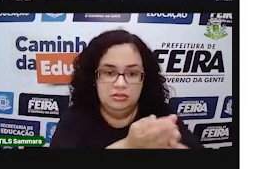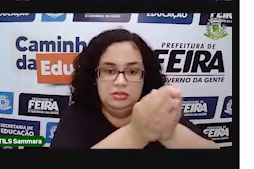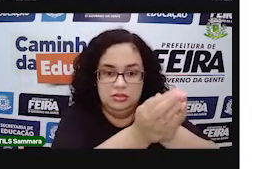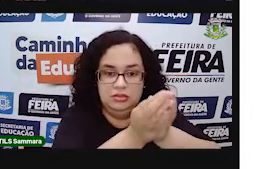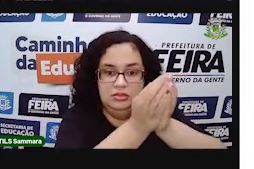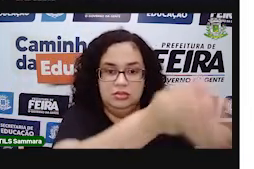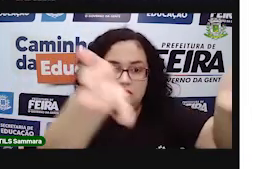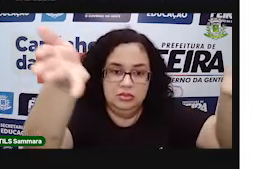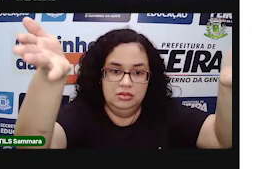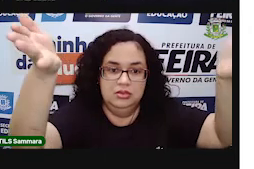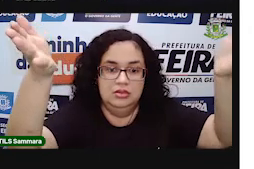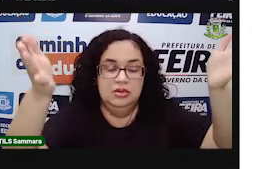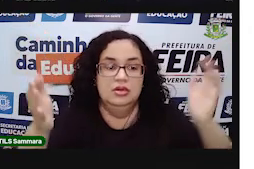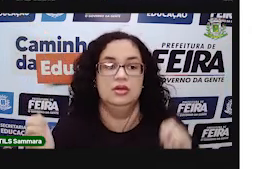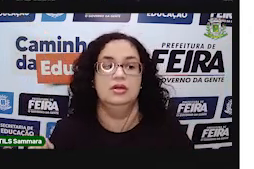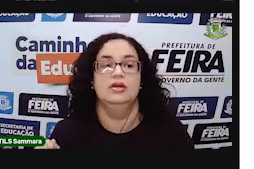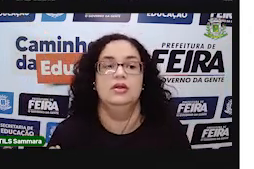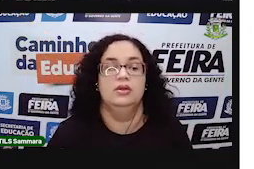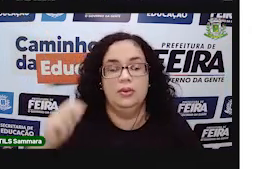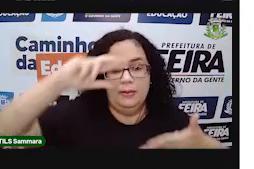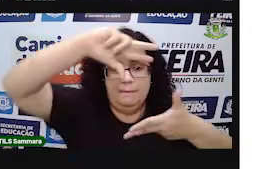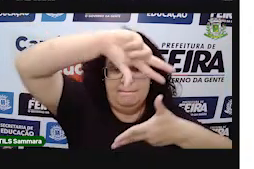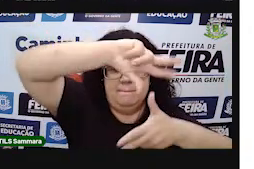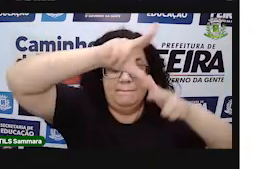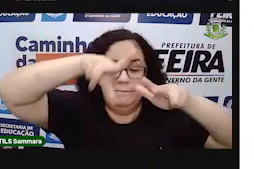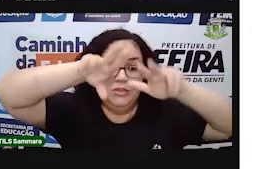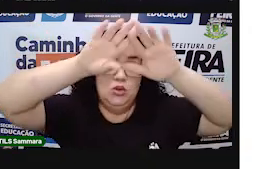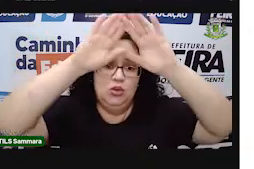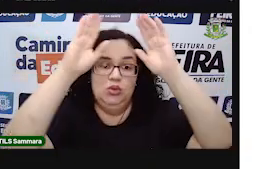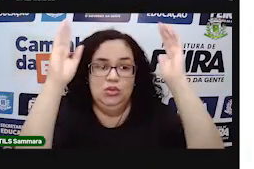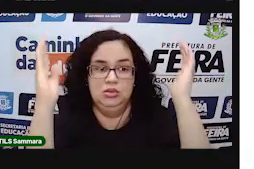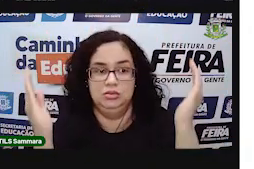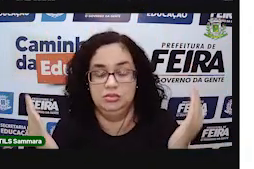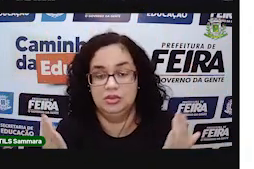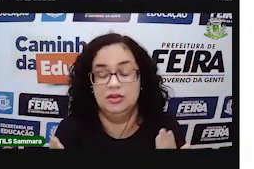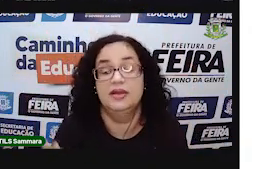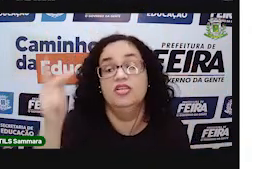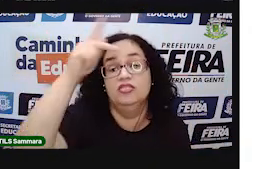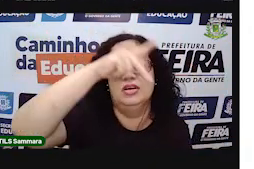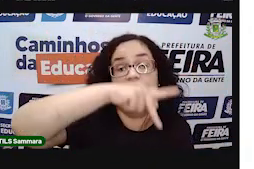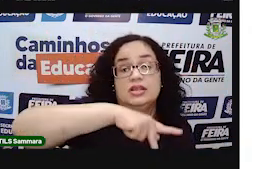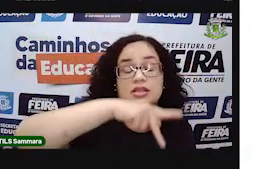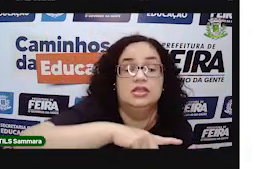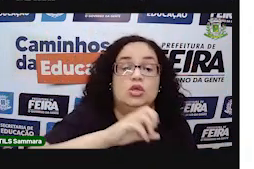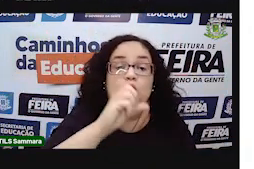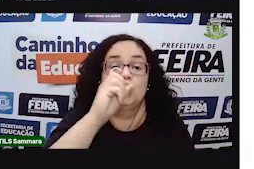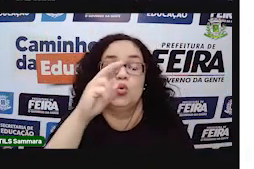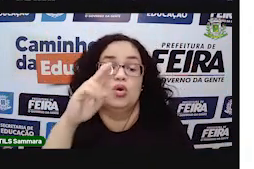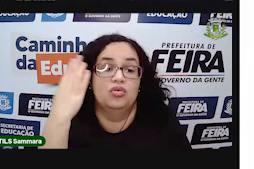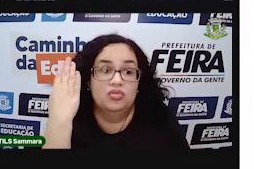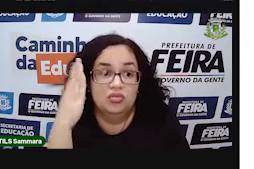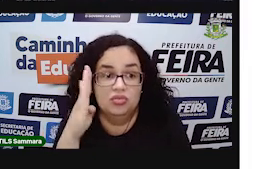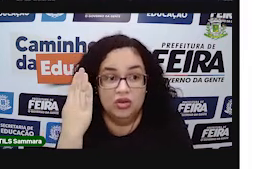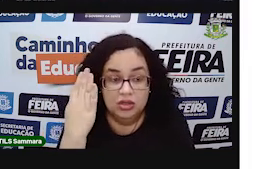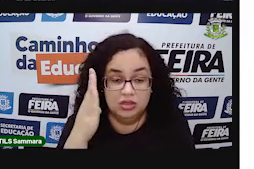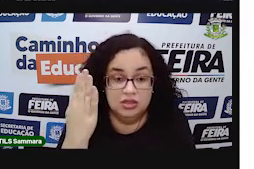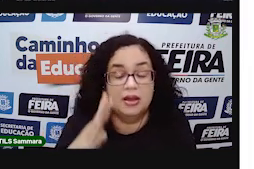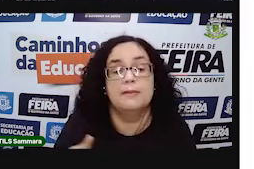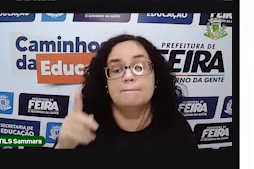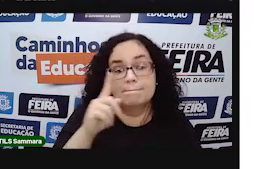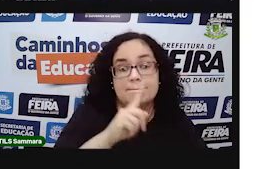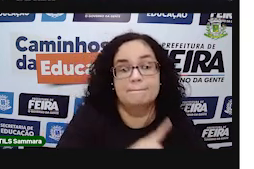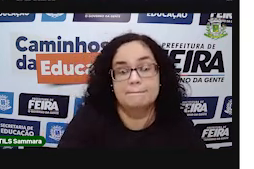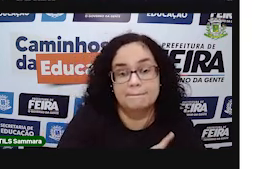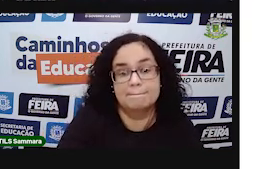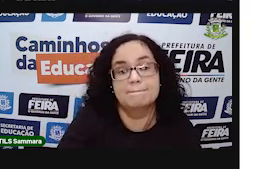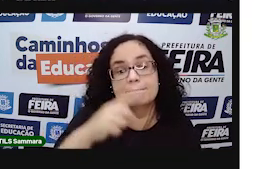tabuleiro. É um poliedro ou é um corpo redondo? Verdadeiro ou falso? Tempo para você